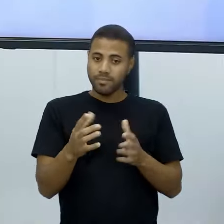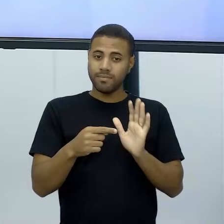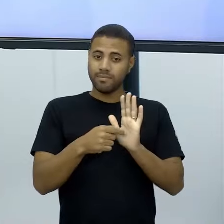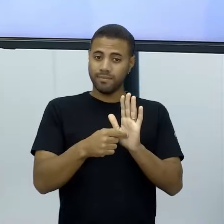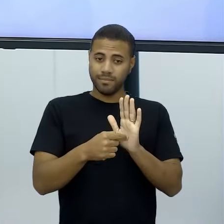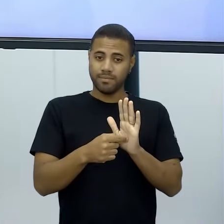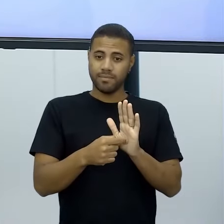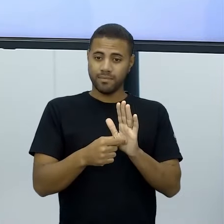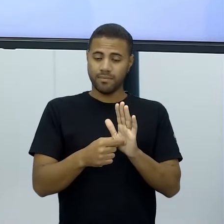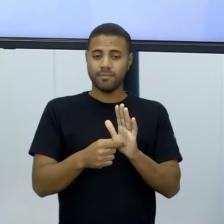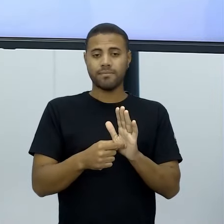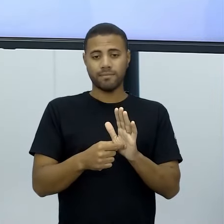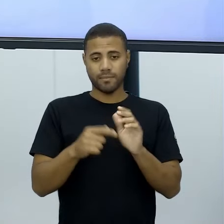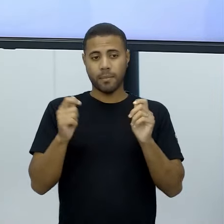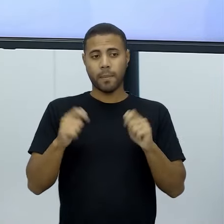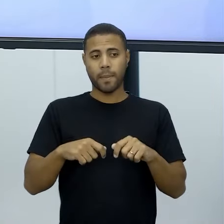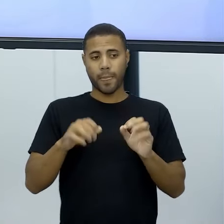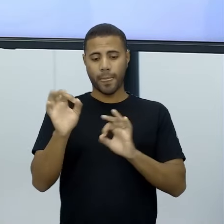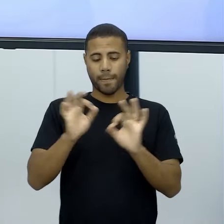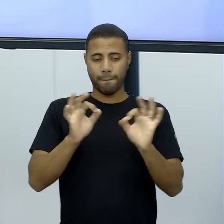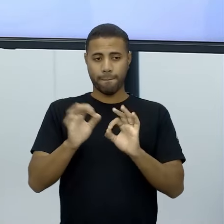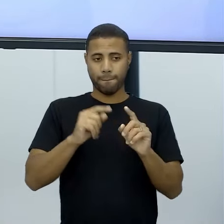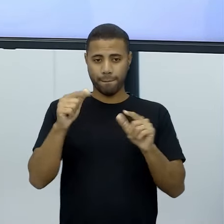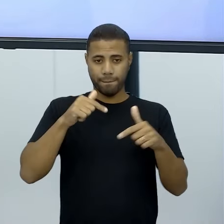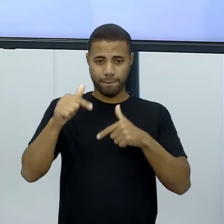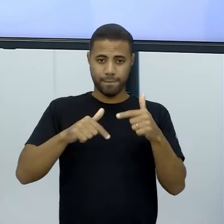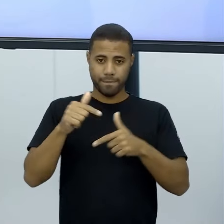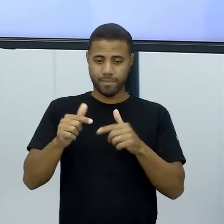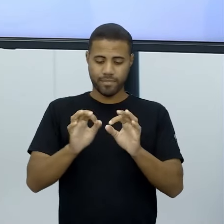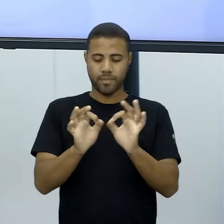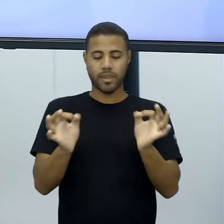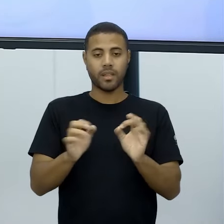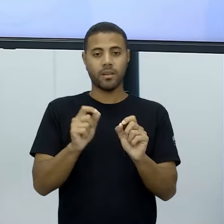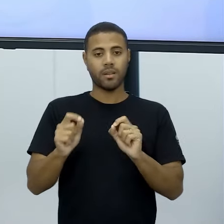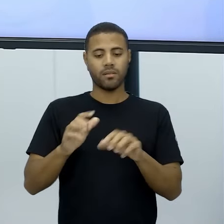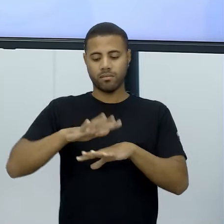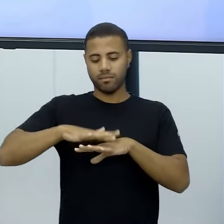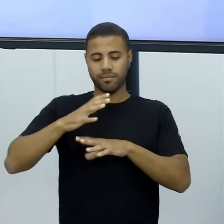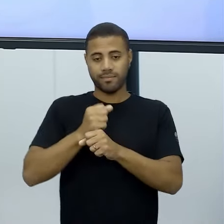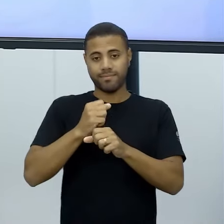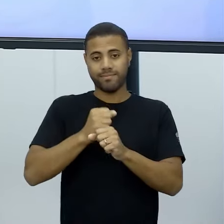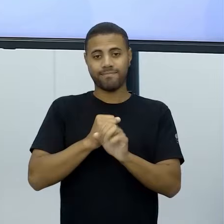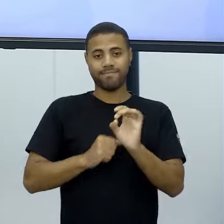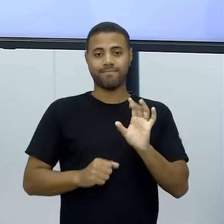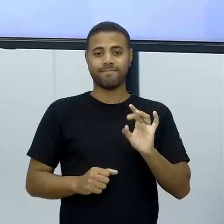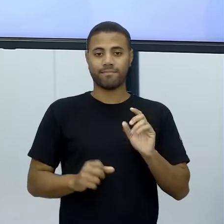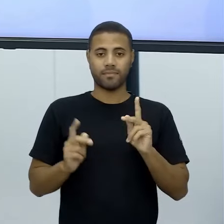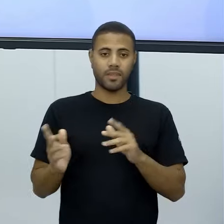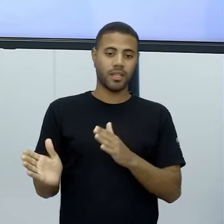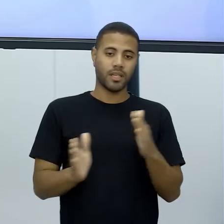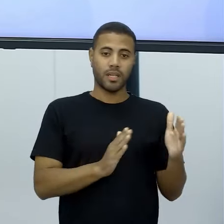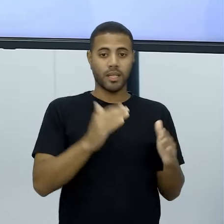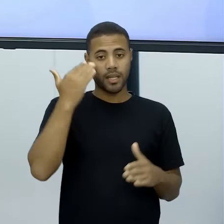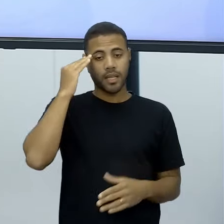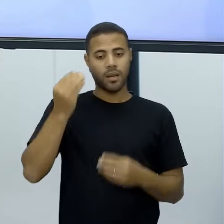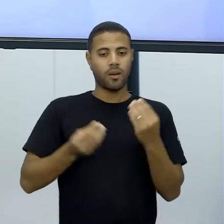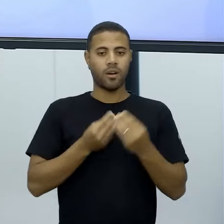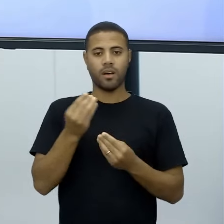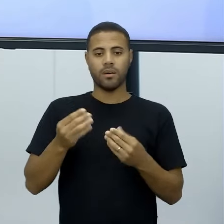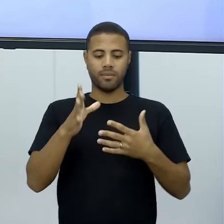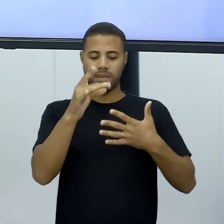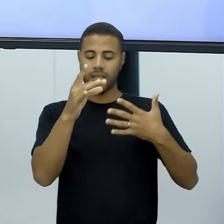Muitos deles são oferecidos e você vai ter o trabalho aí simplesmente de calcular. Tudo bem? Vamos entender o que significa cada